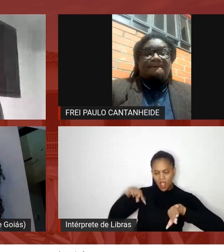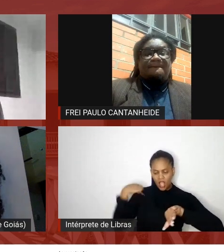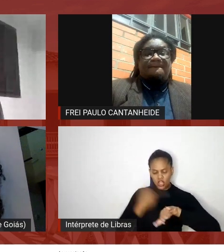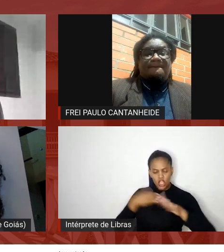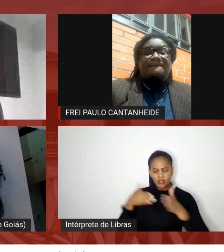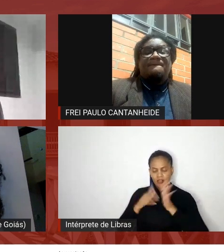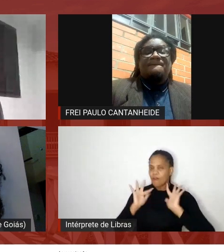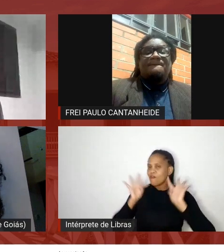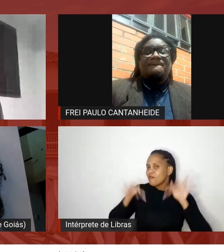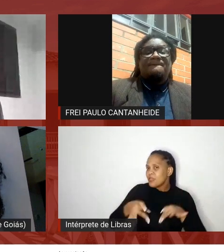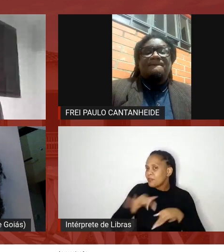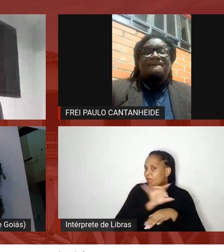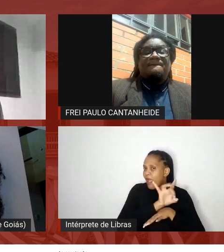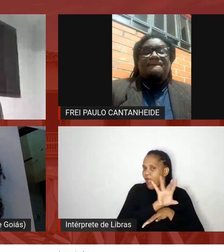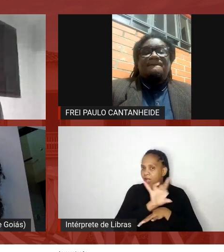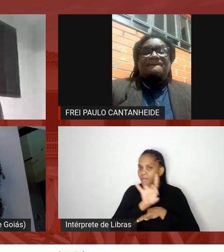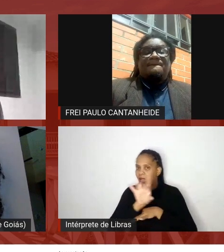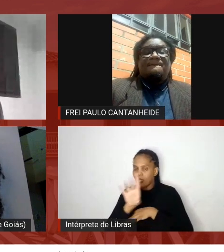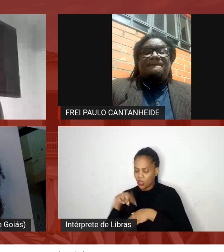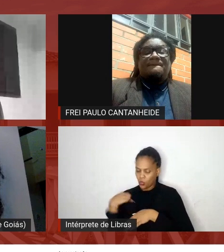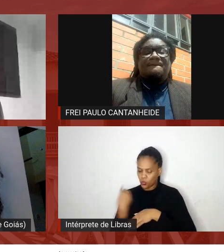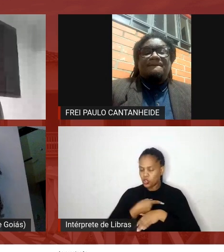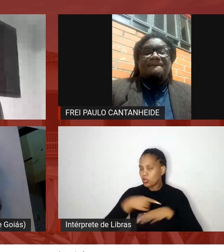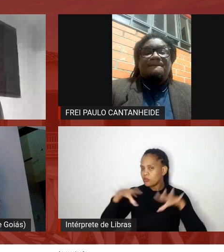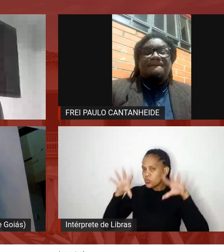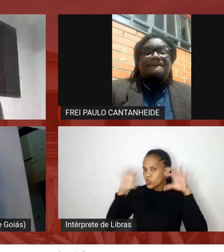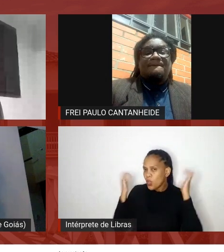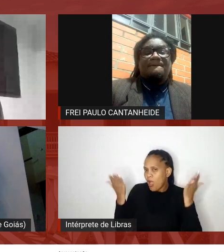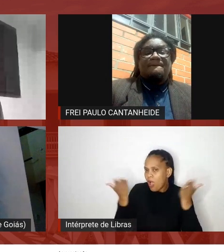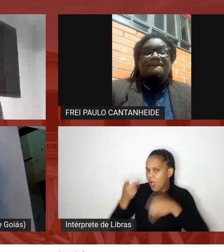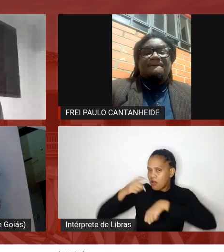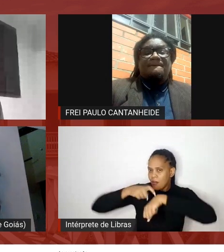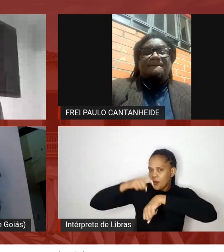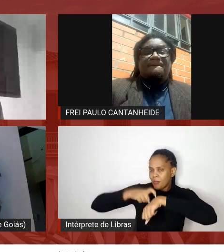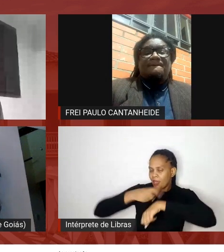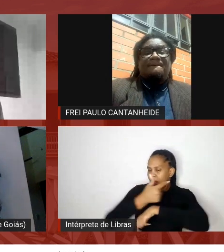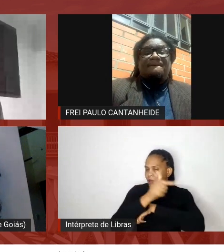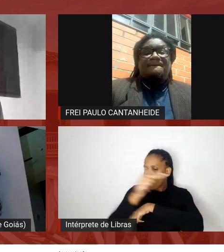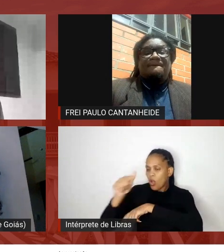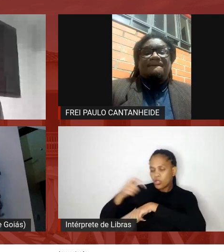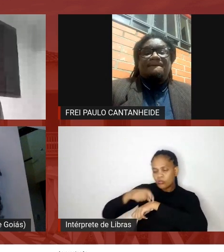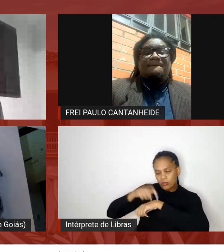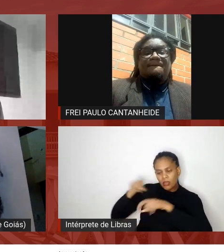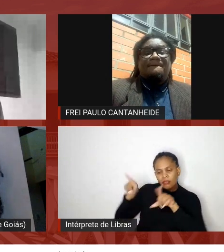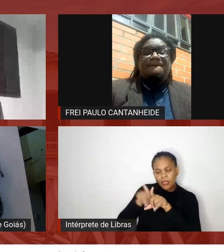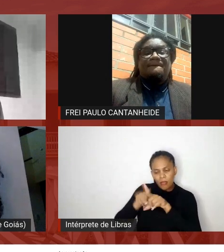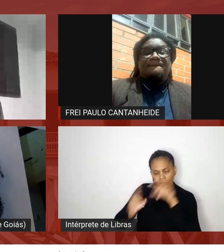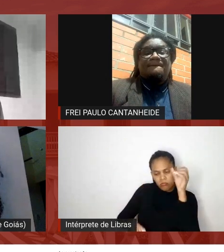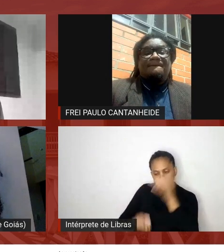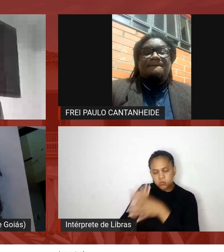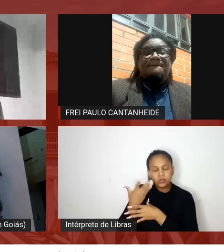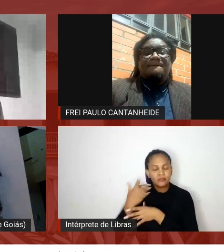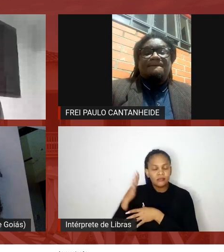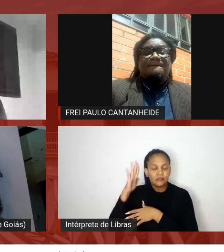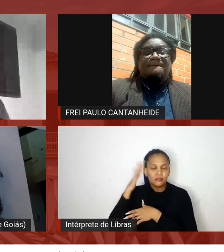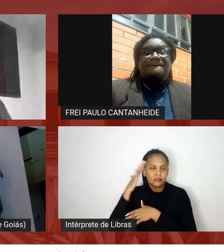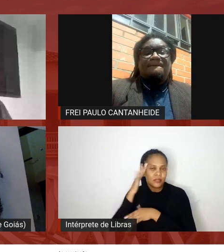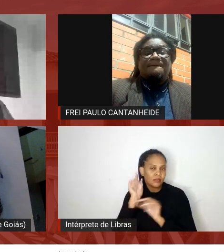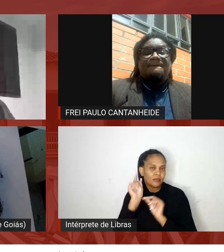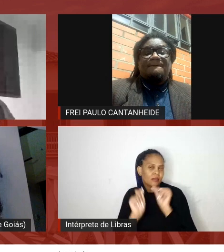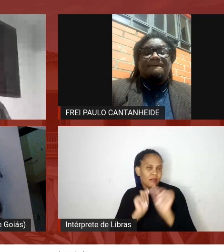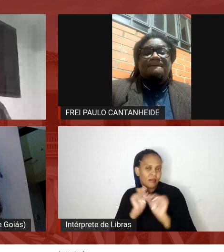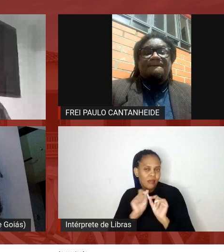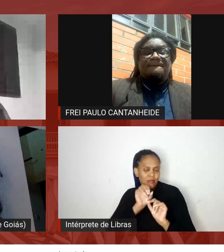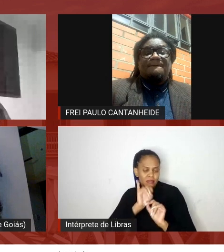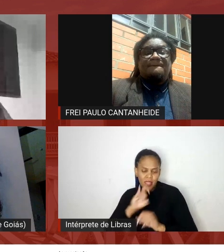cada um de nós que escuta agora nesse momento e em outros momentos que virão compreendam que quanto mais